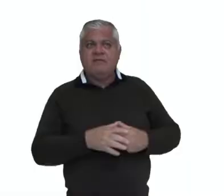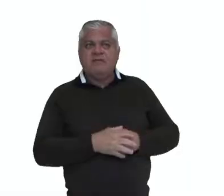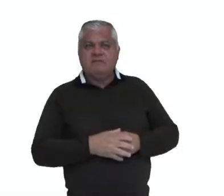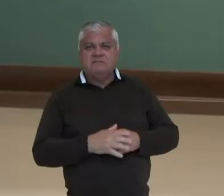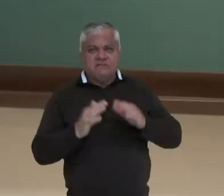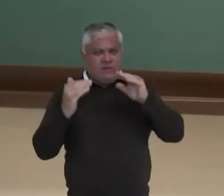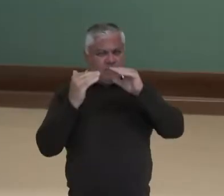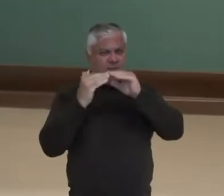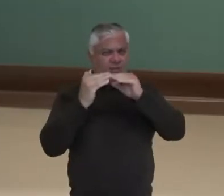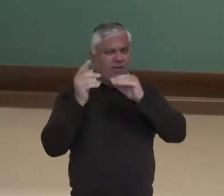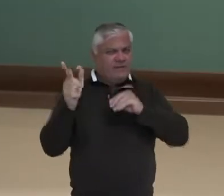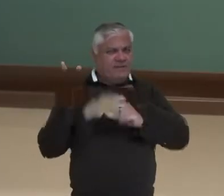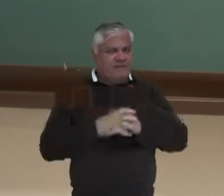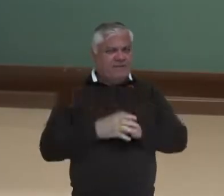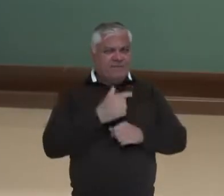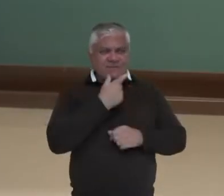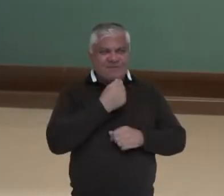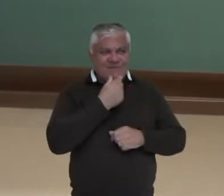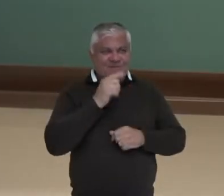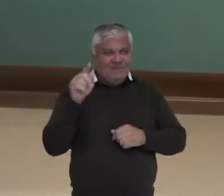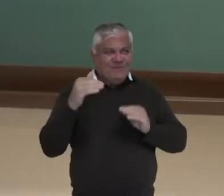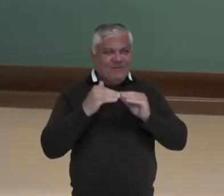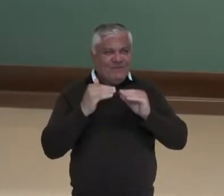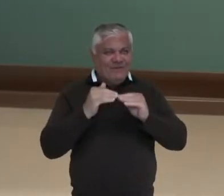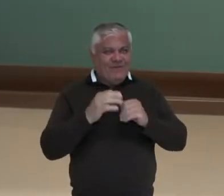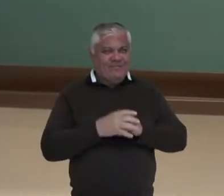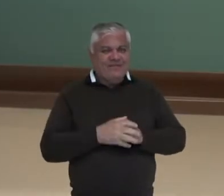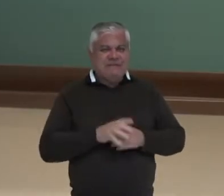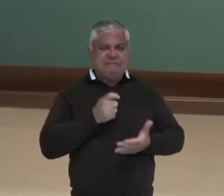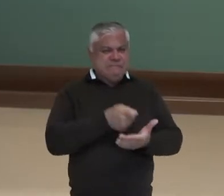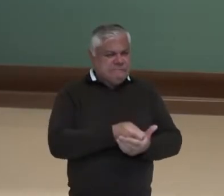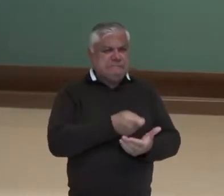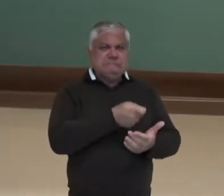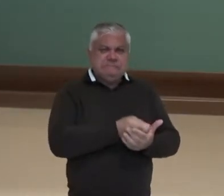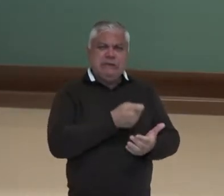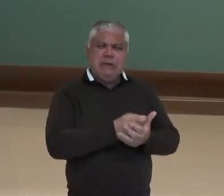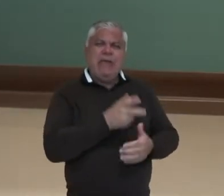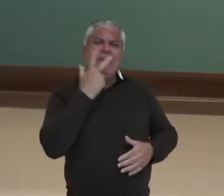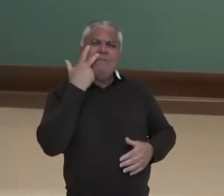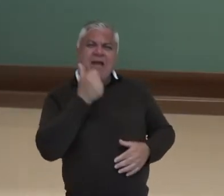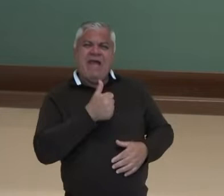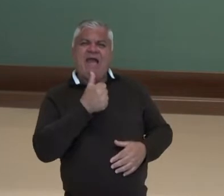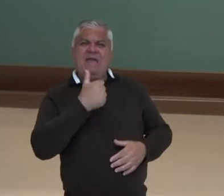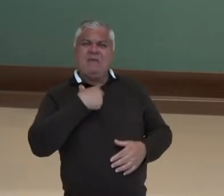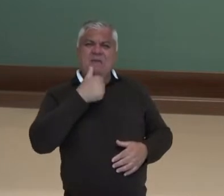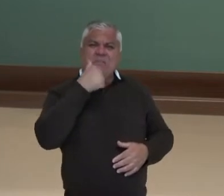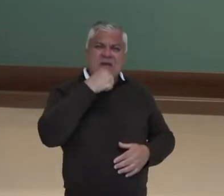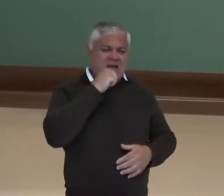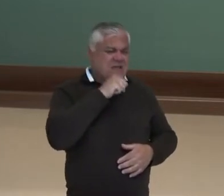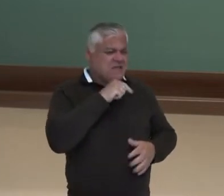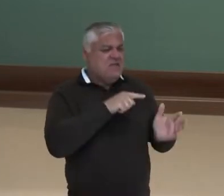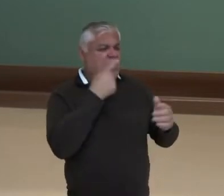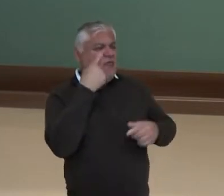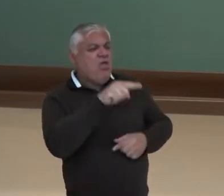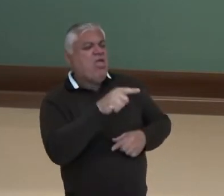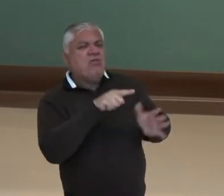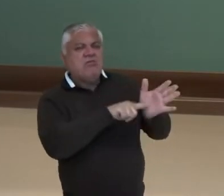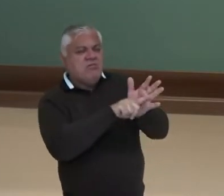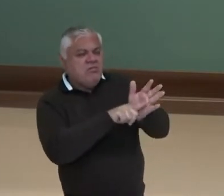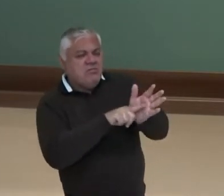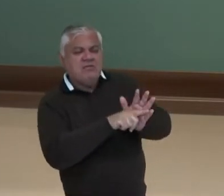concorda com o Armandinho? Então, essa cobrança que os pais têm em cima dos filhos, insistente, às vezes,